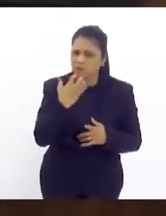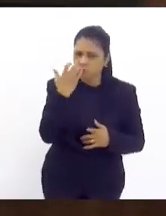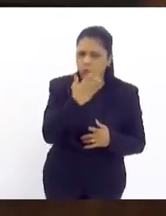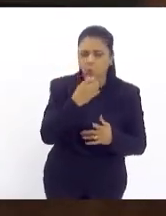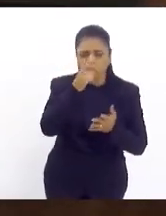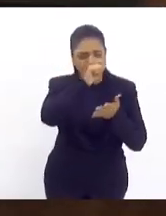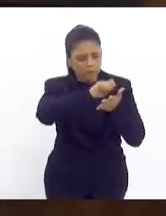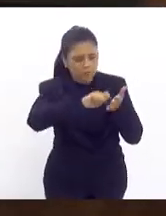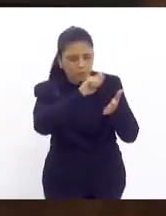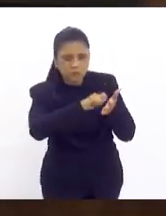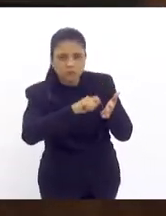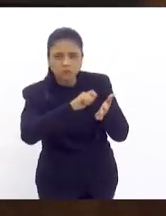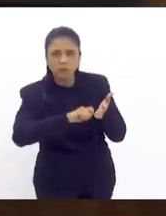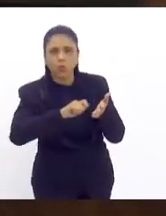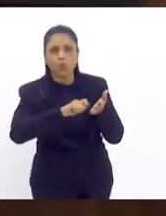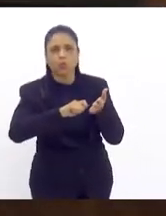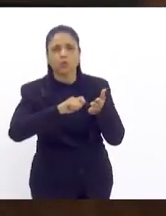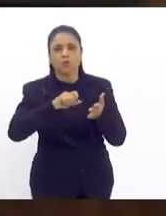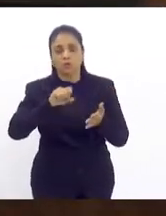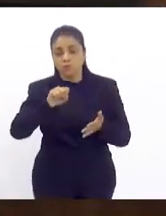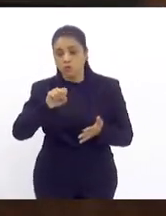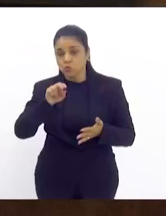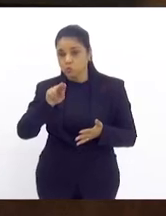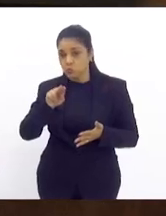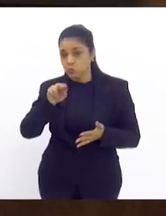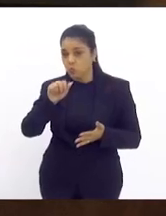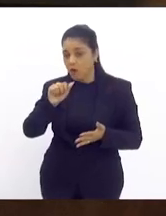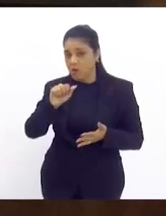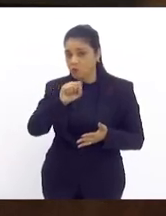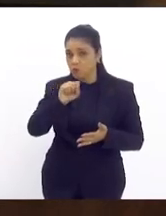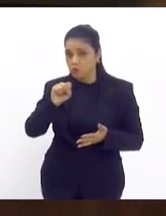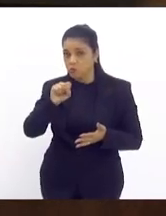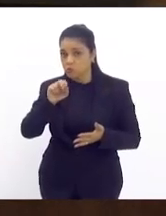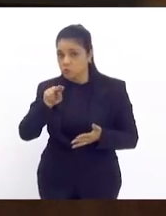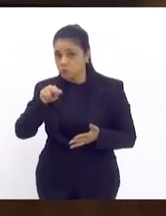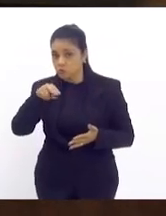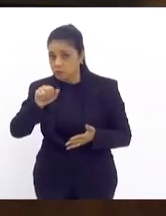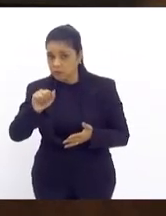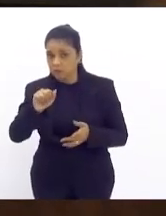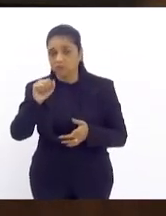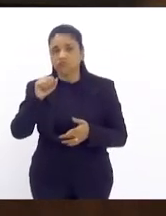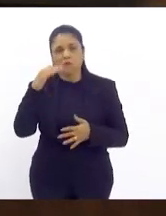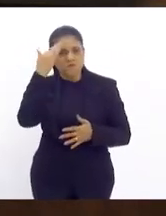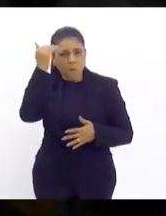escritores, suassuna. Então, realmente, e querer